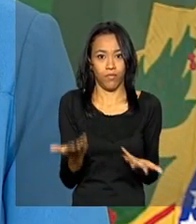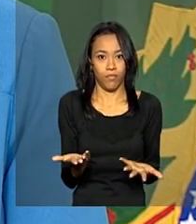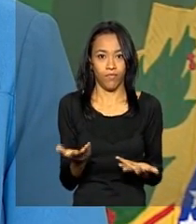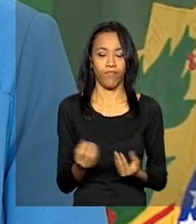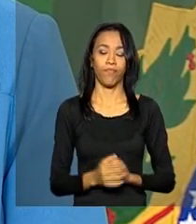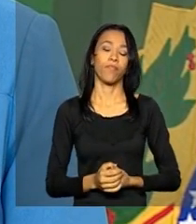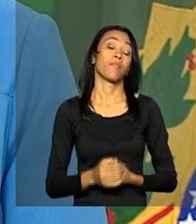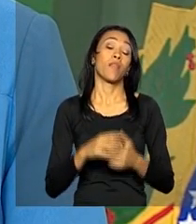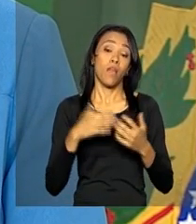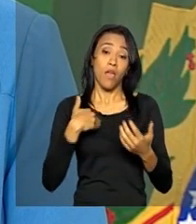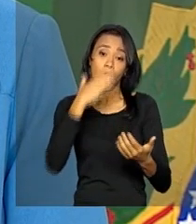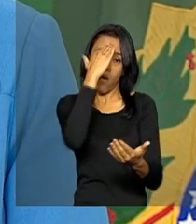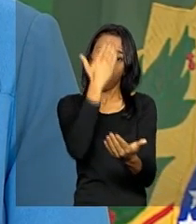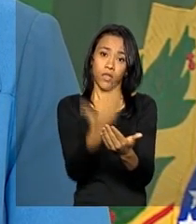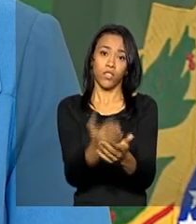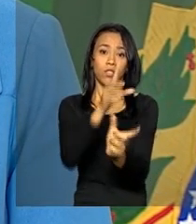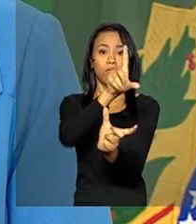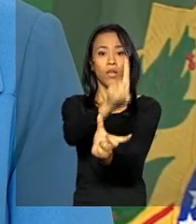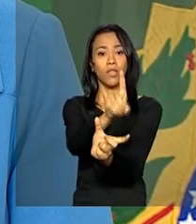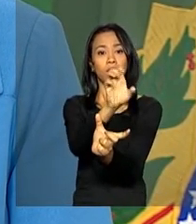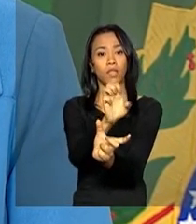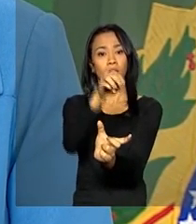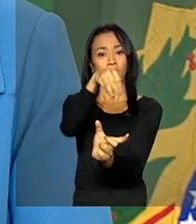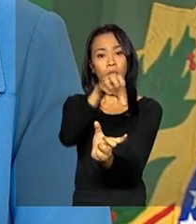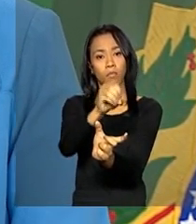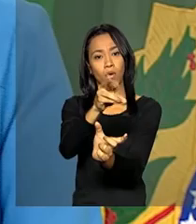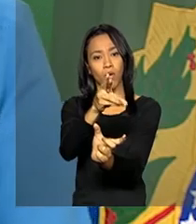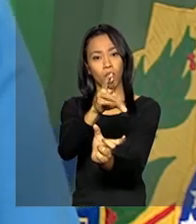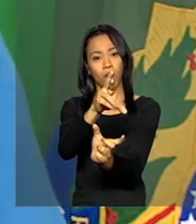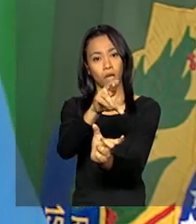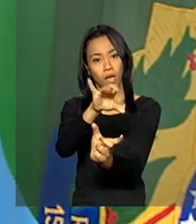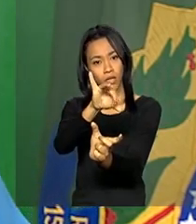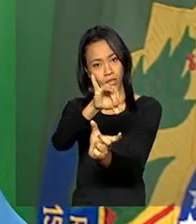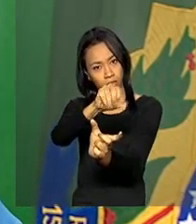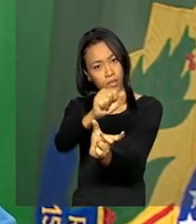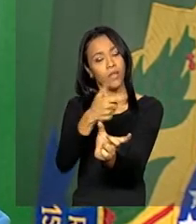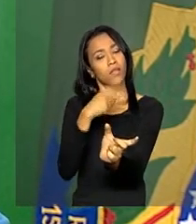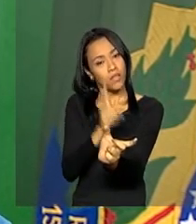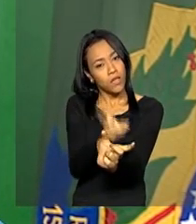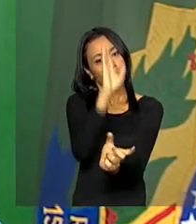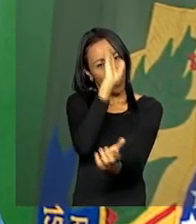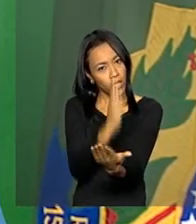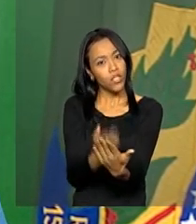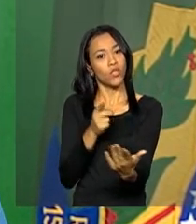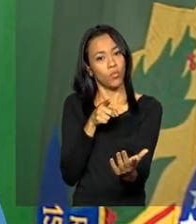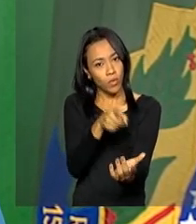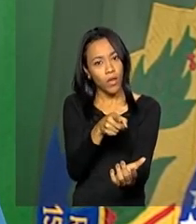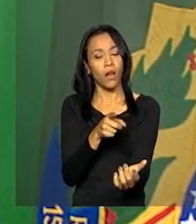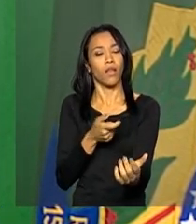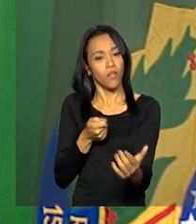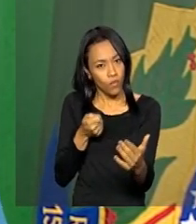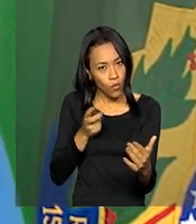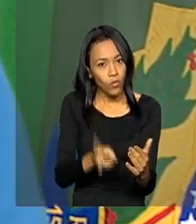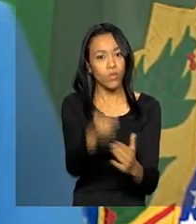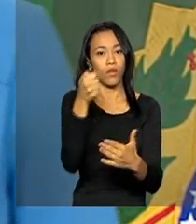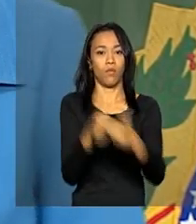acredito na democracia e sempre lutei por ela e vou continuar lutando por ela.